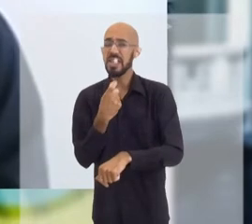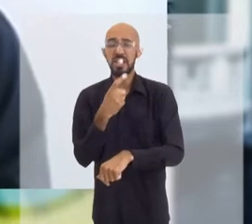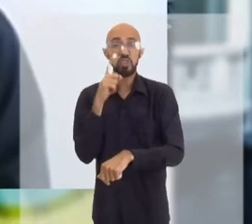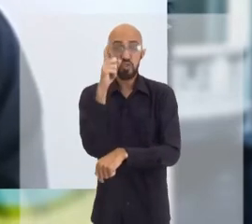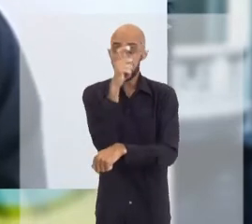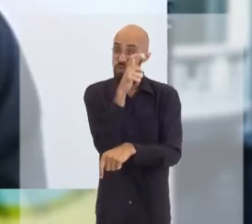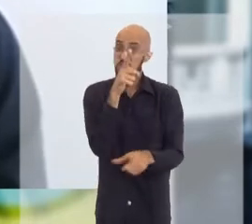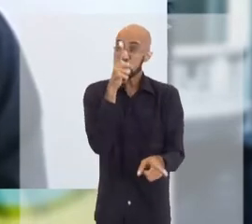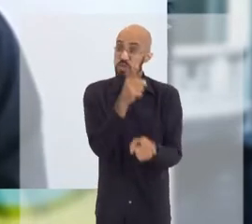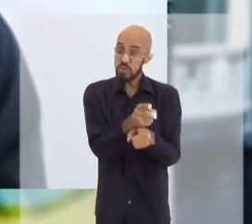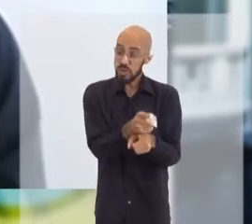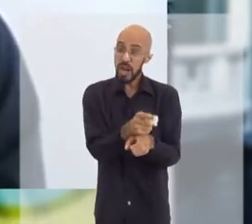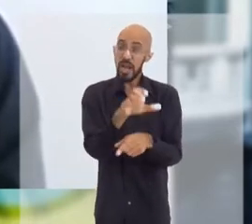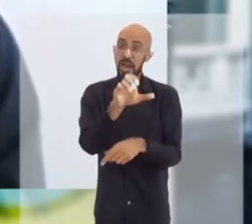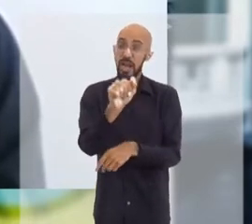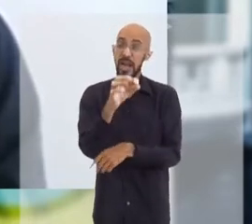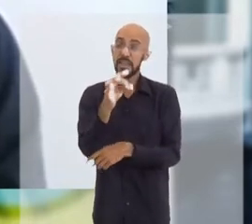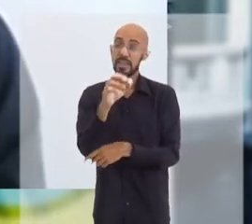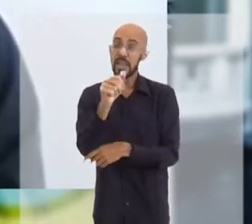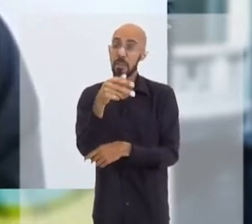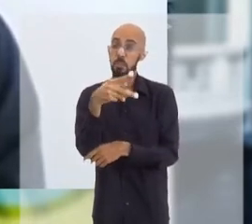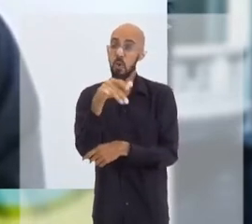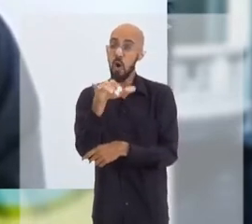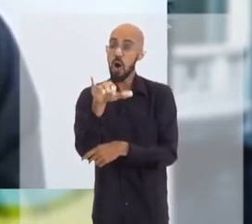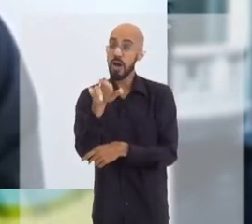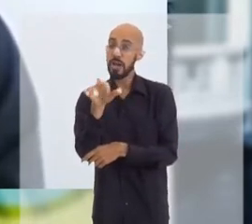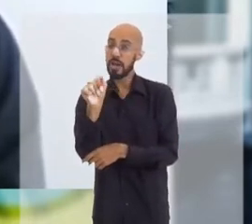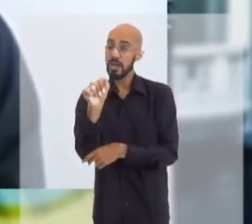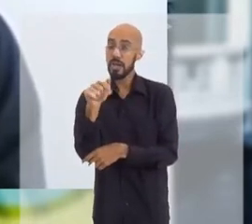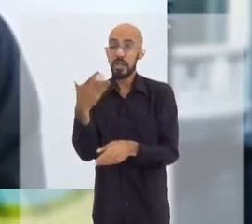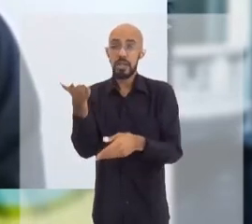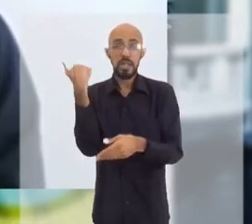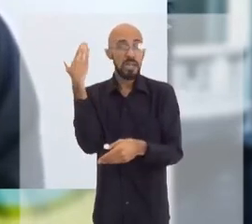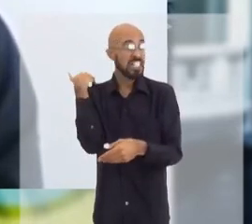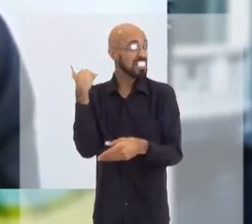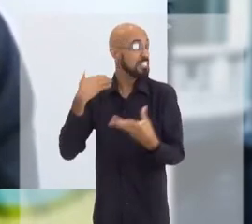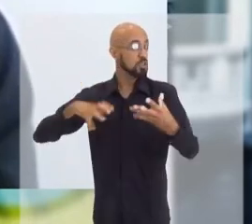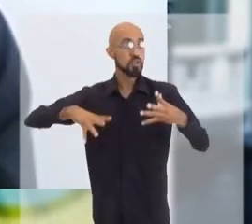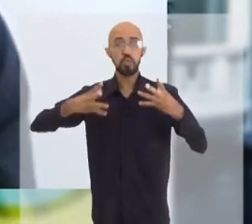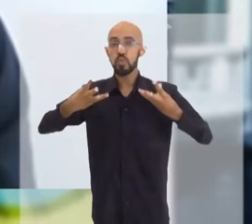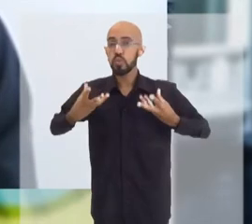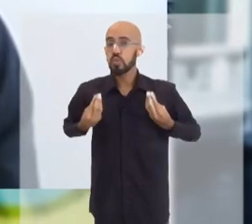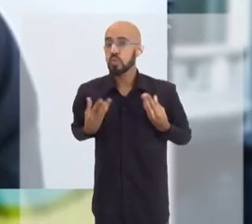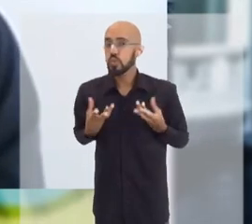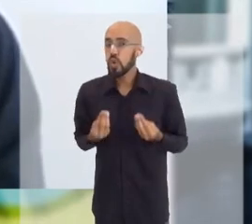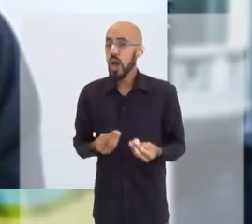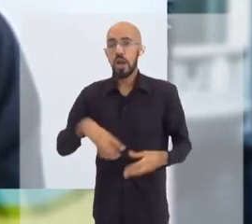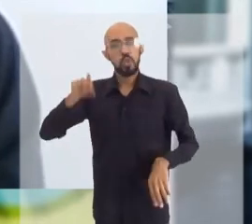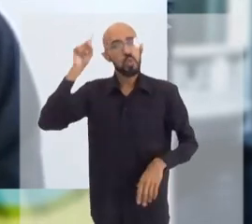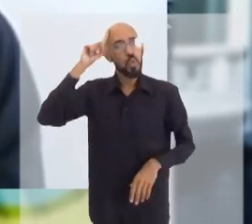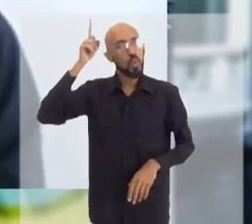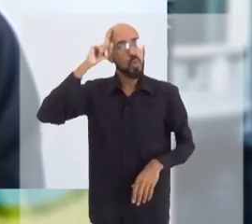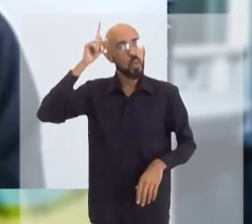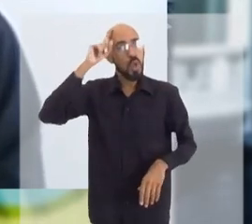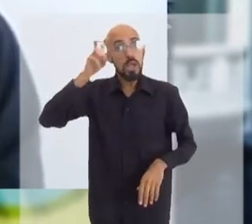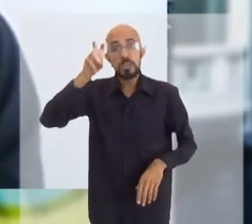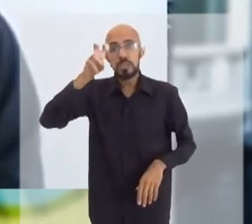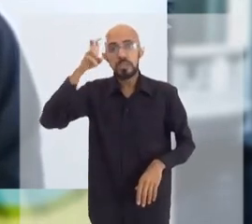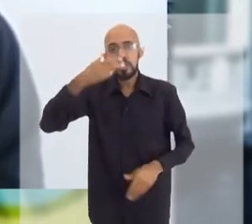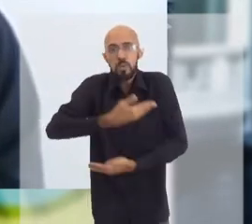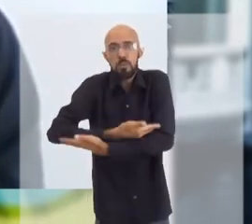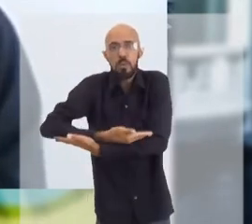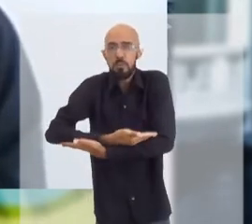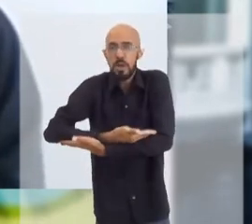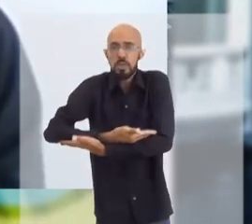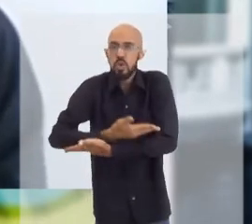vejo mais cataporas, antigamente, a gente na época da primavera, onde ia circular mais o vírus cataporas, eram cinco casos por dia que se atendia no